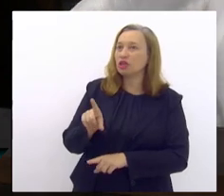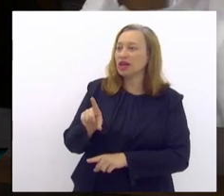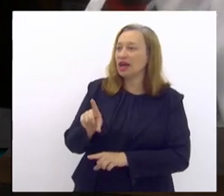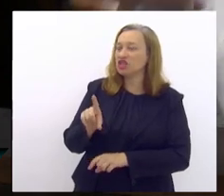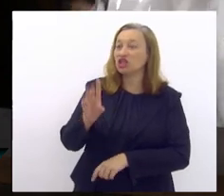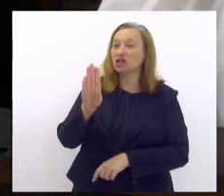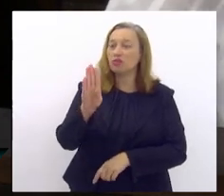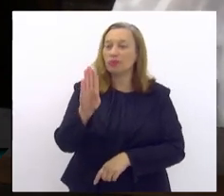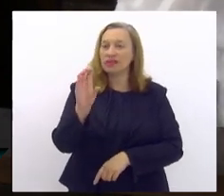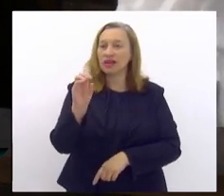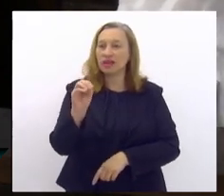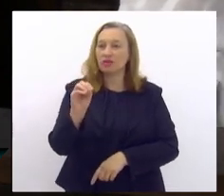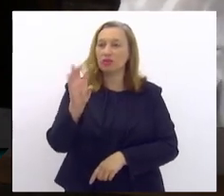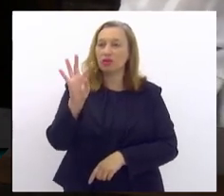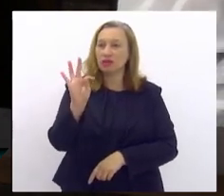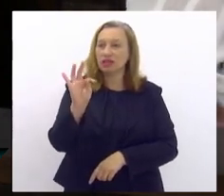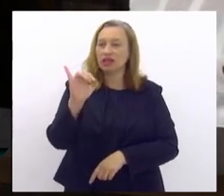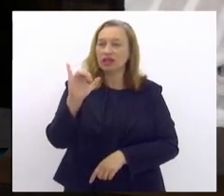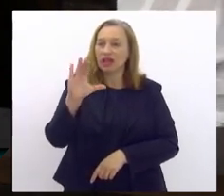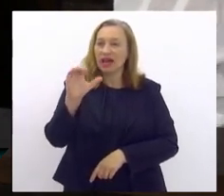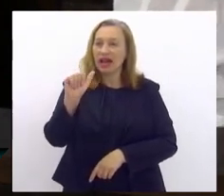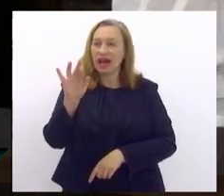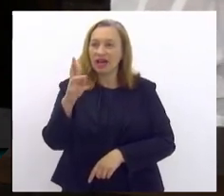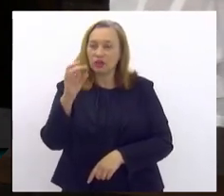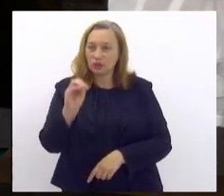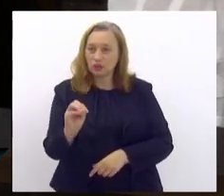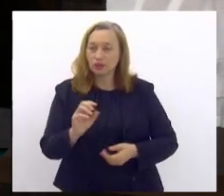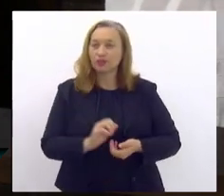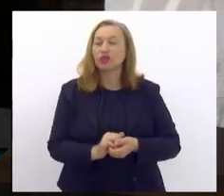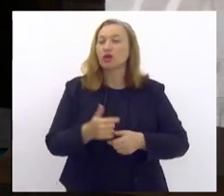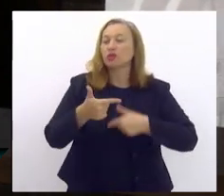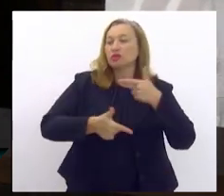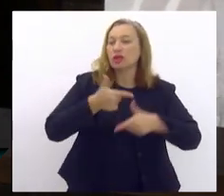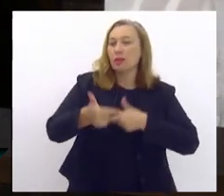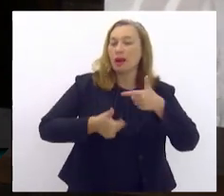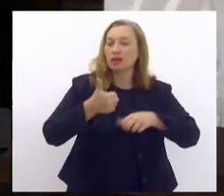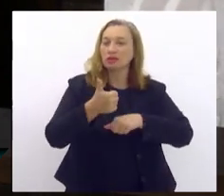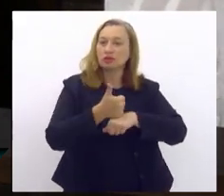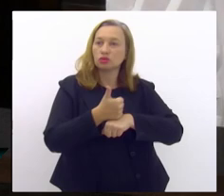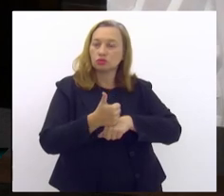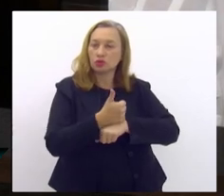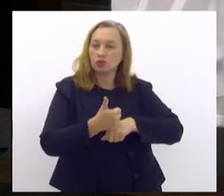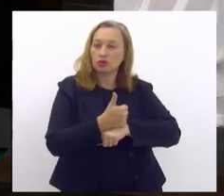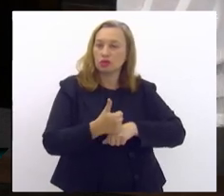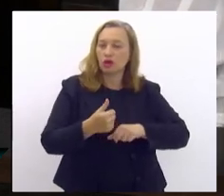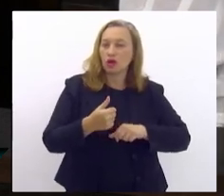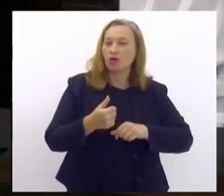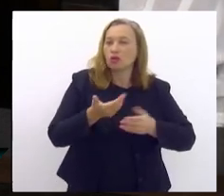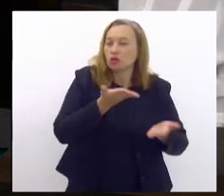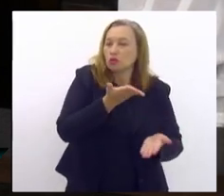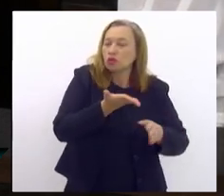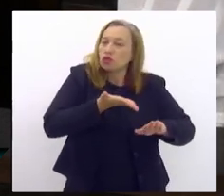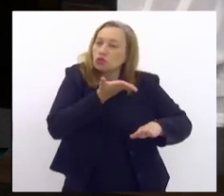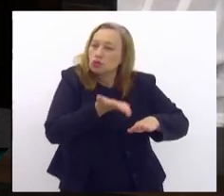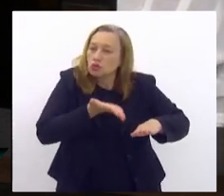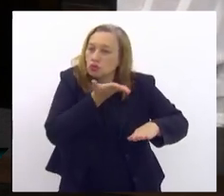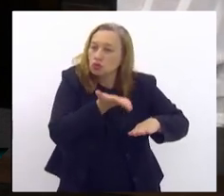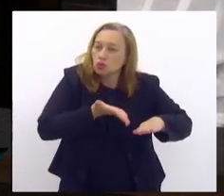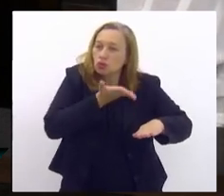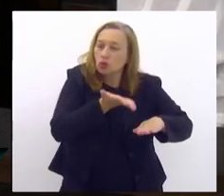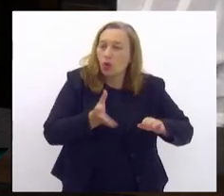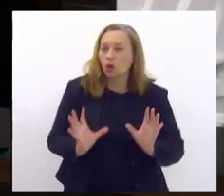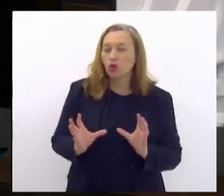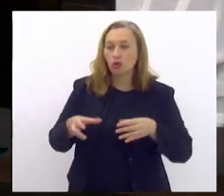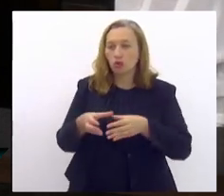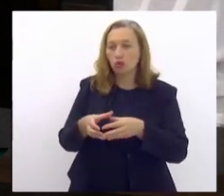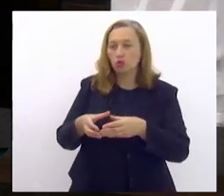honra ter um trabalho de podologia sendo reverenciado em equipe também multidisciplinada, com qual